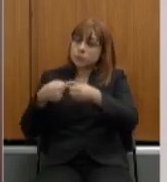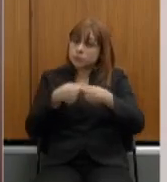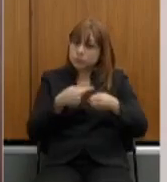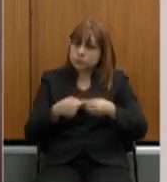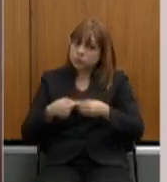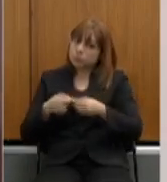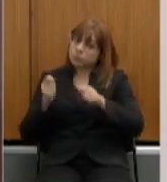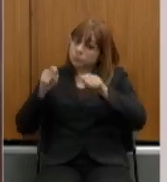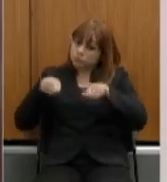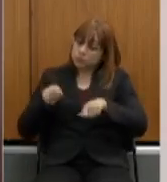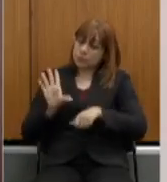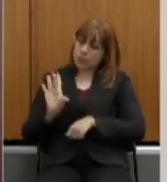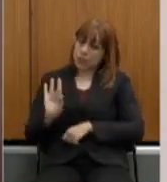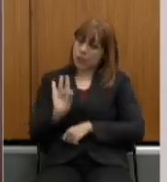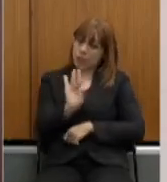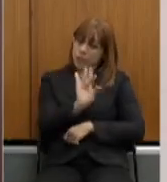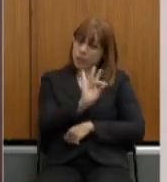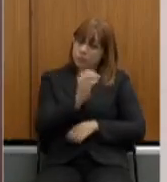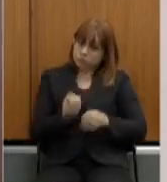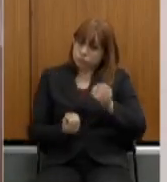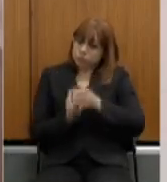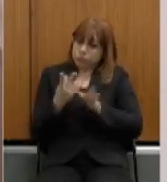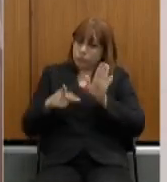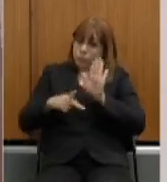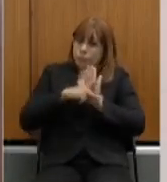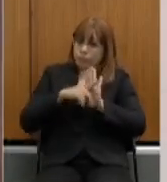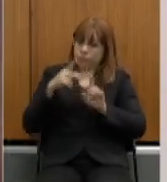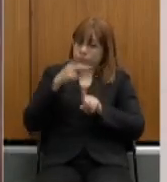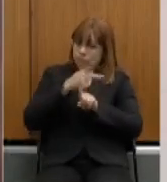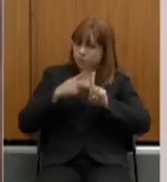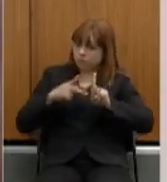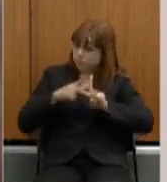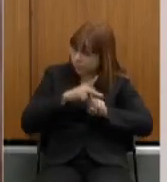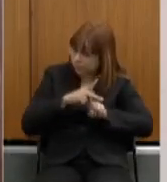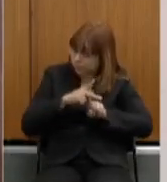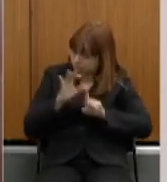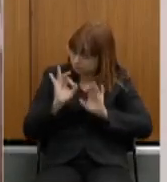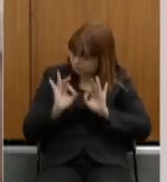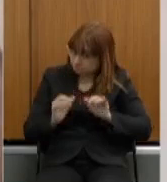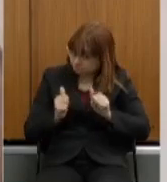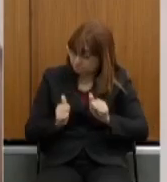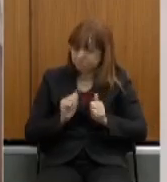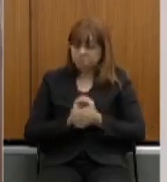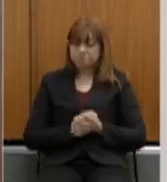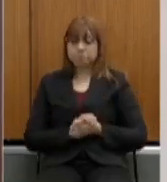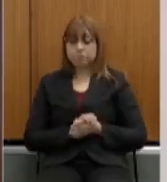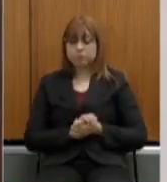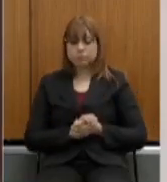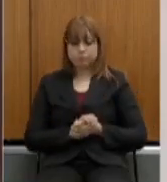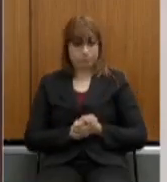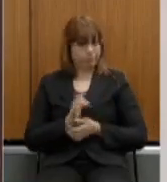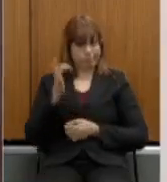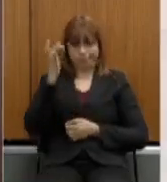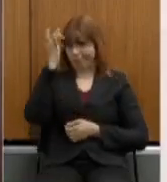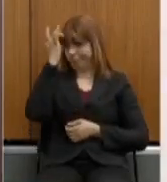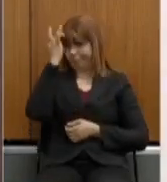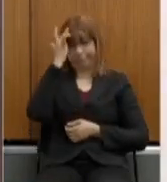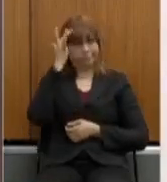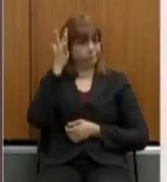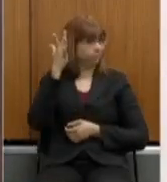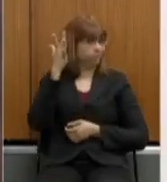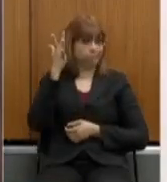regulamentarem suas próprias previdências, certo? E vou lhe dizer que não foi nada fácil, tá,